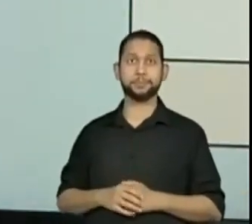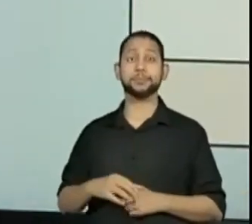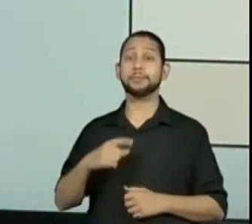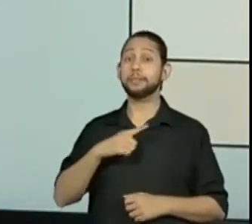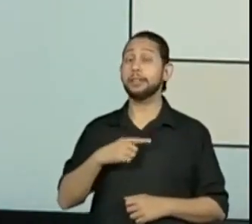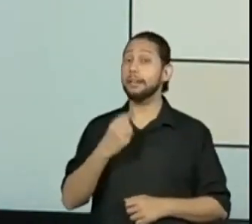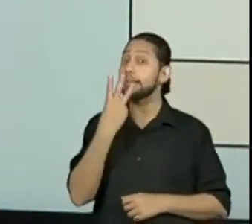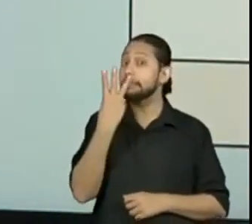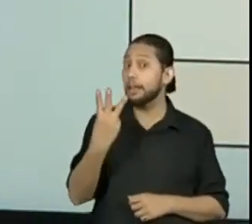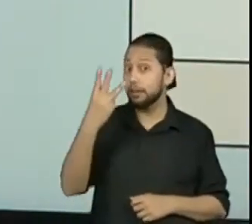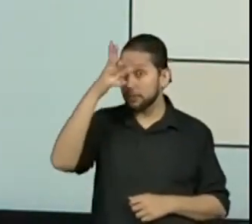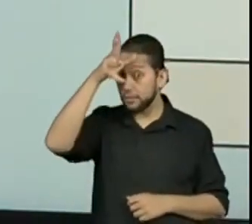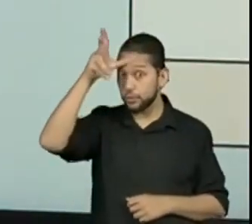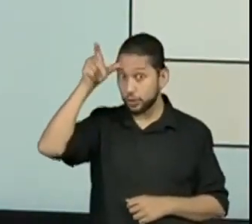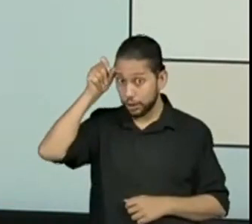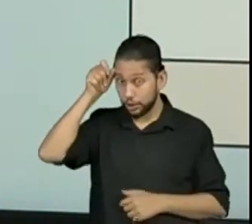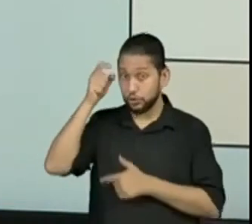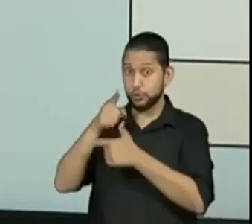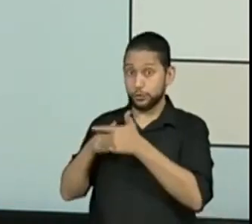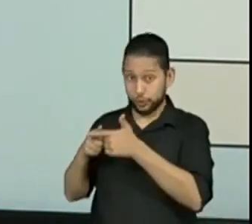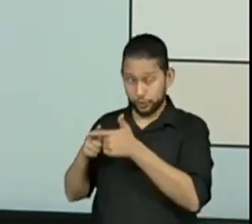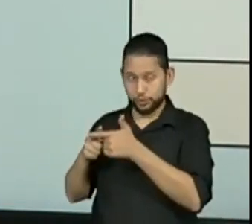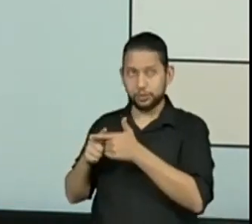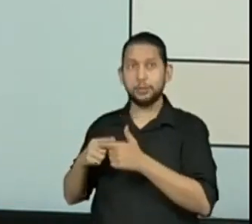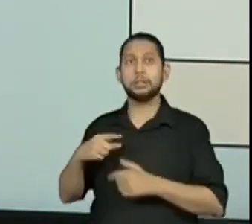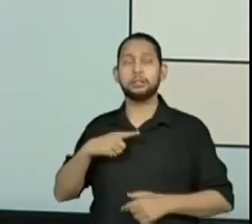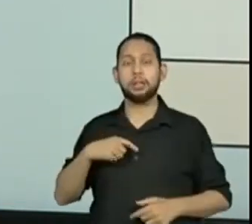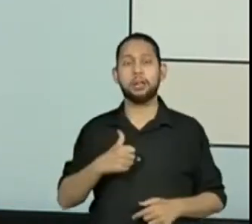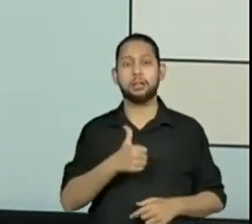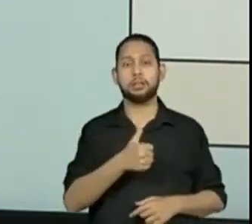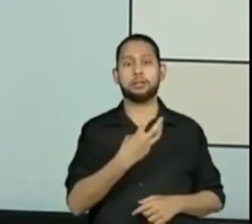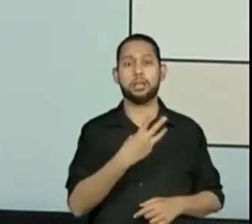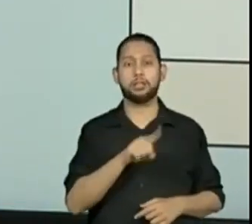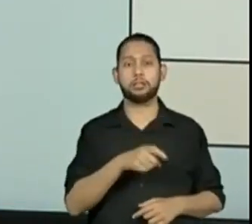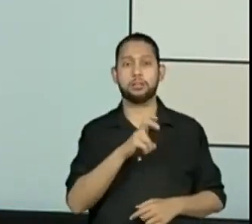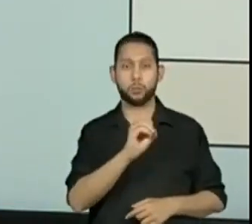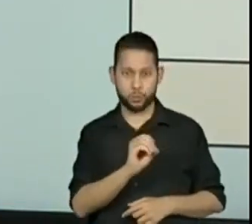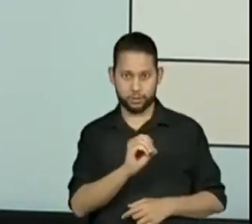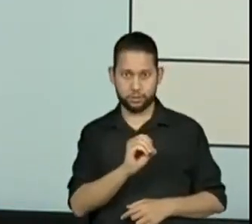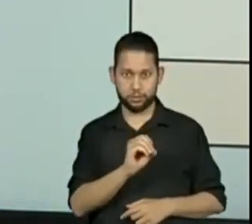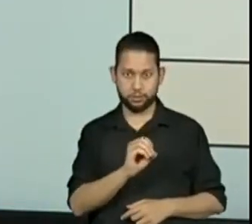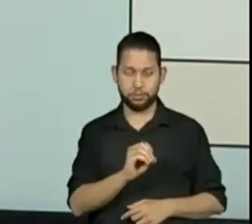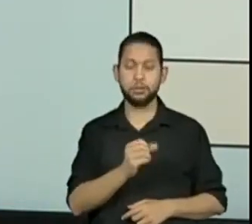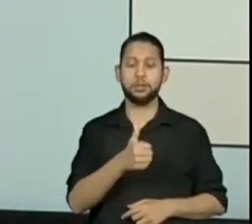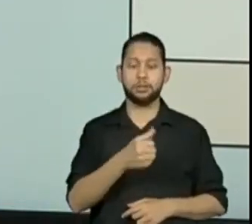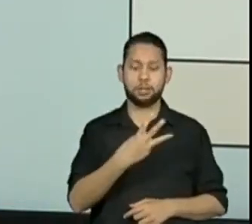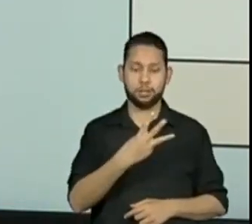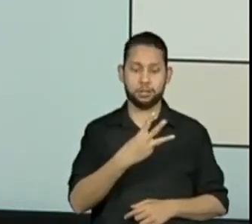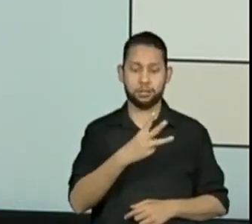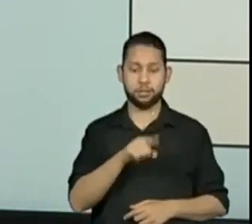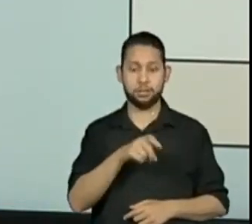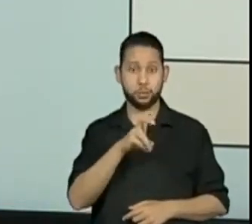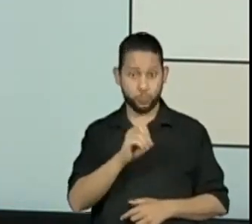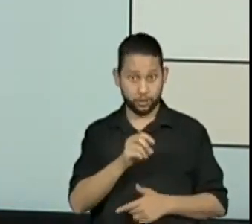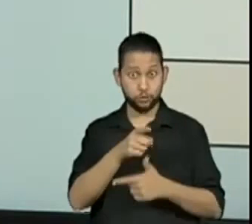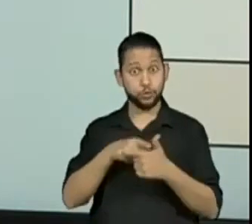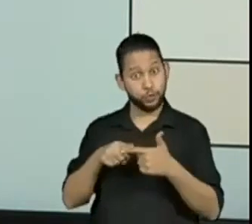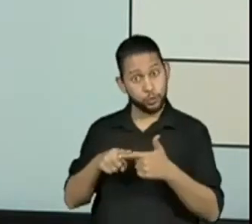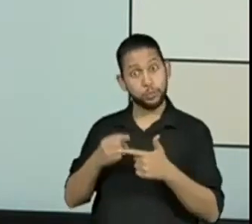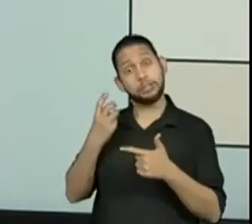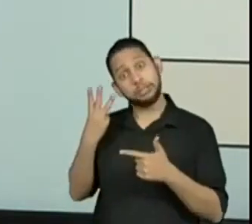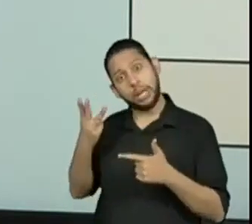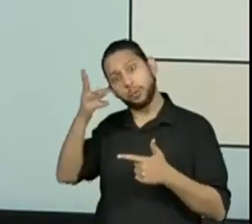refrigerantes. R$,50. O valor de três. Dividido por três, que é a quantia,